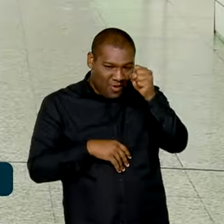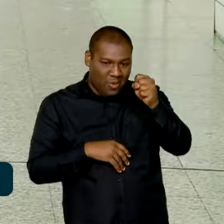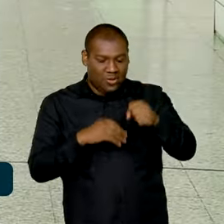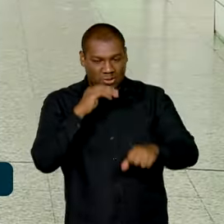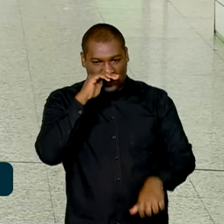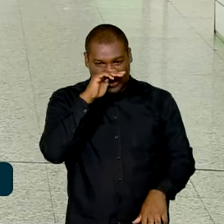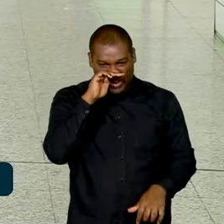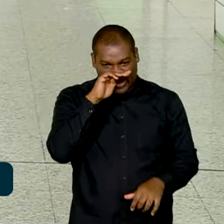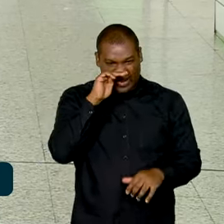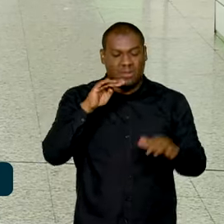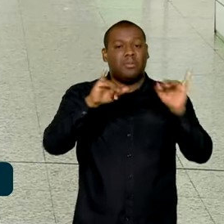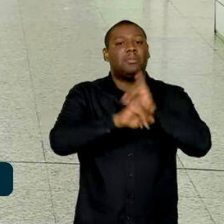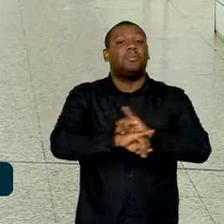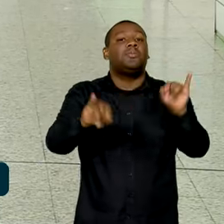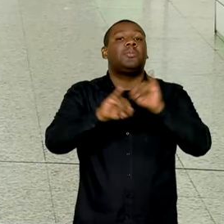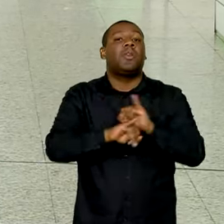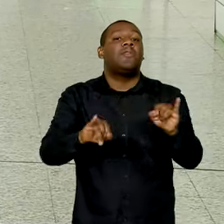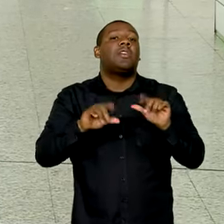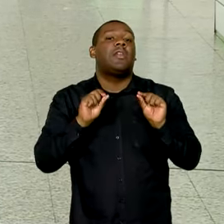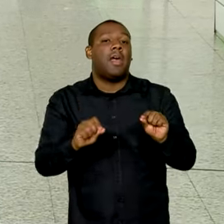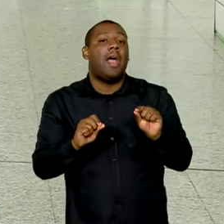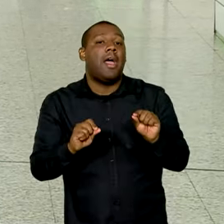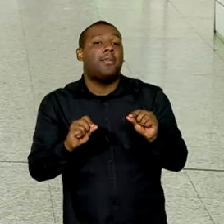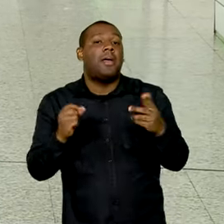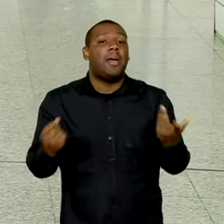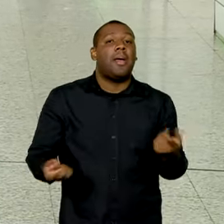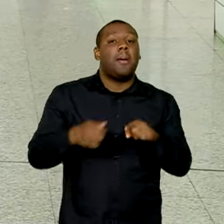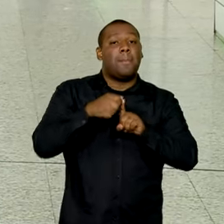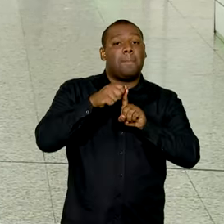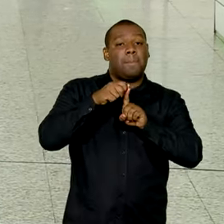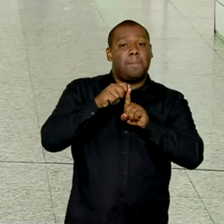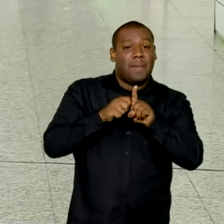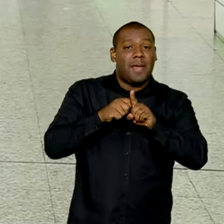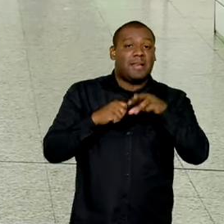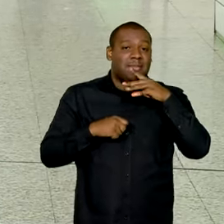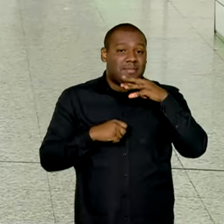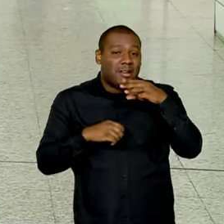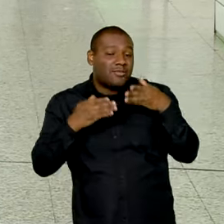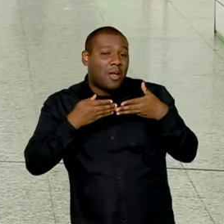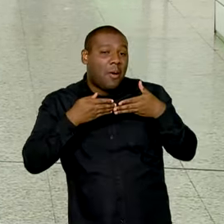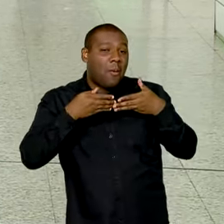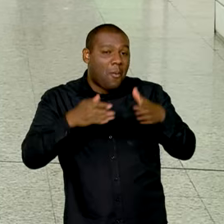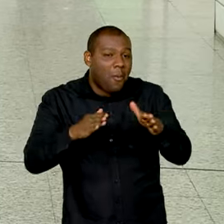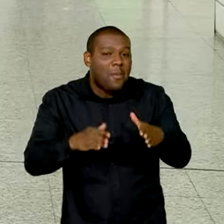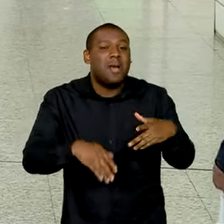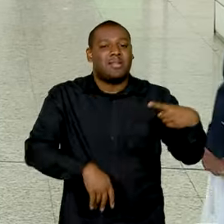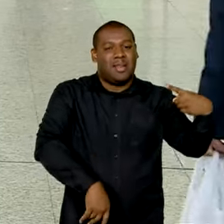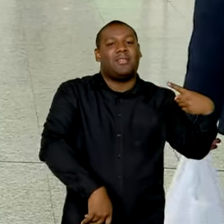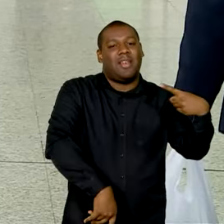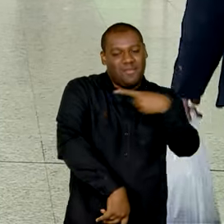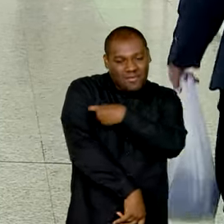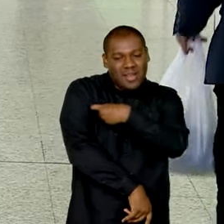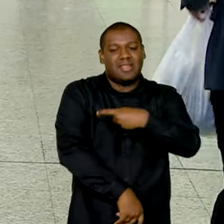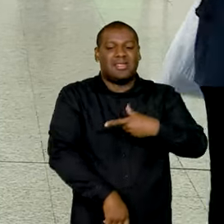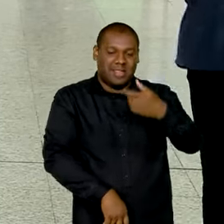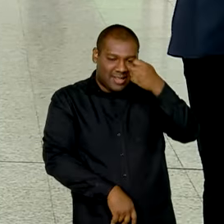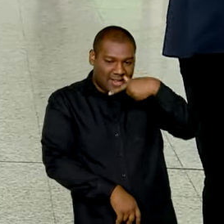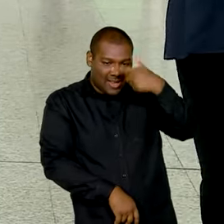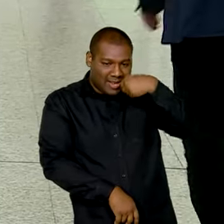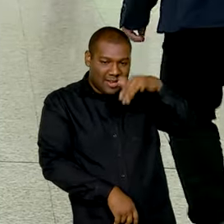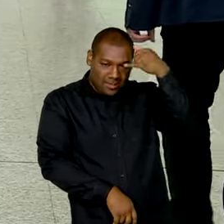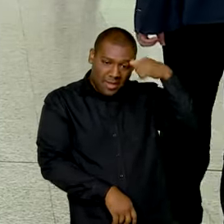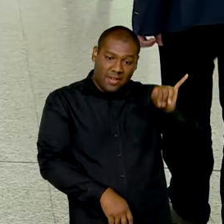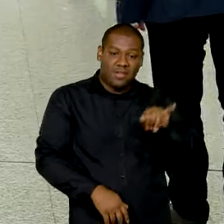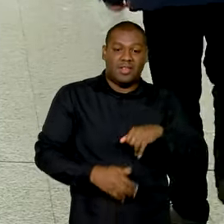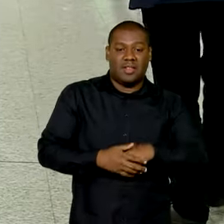antecipação da campanha é por causa do aumento da circulação de vírus respiratórios no país. A vacina